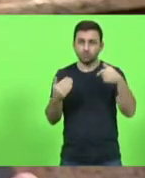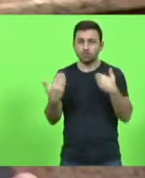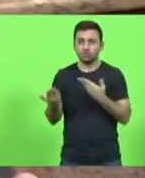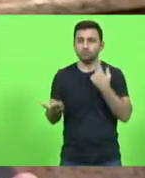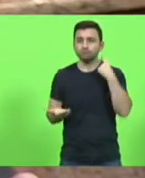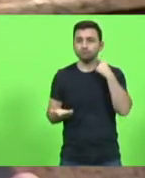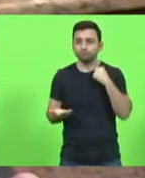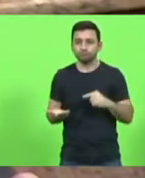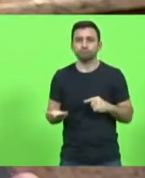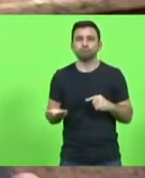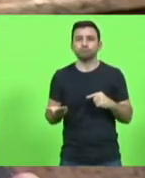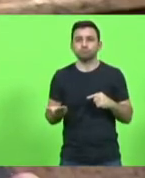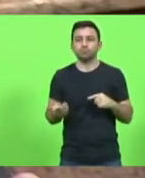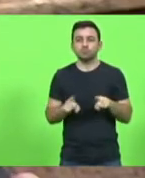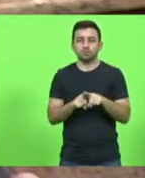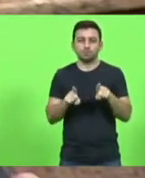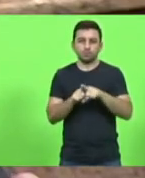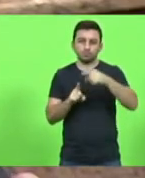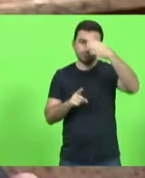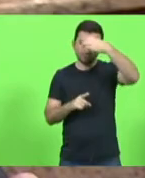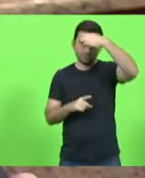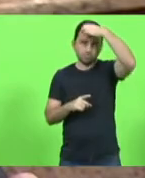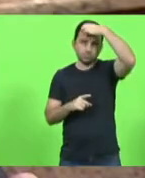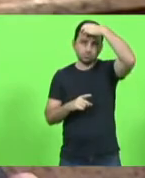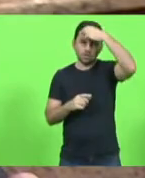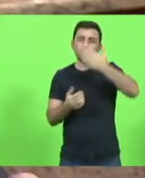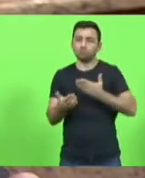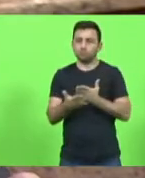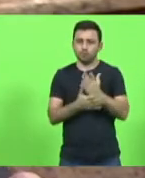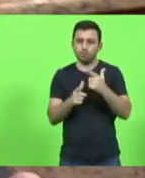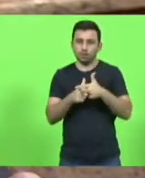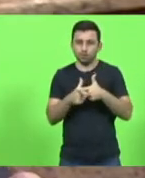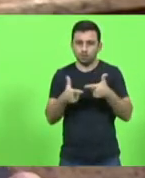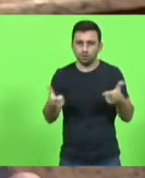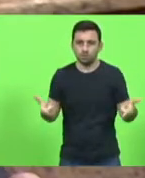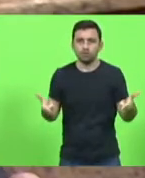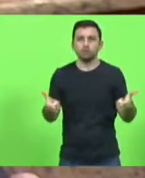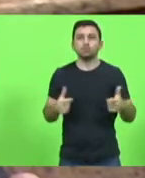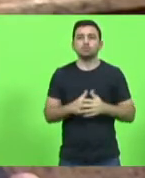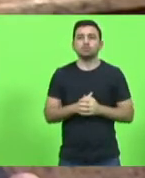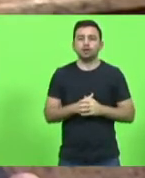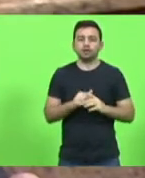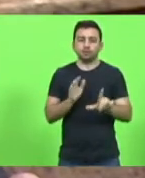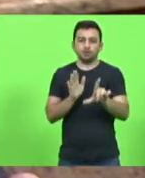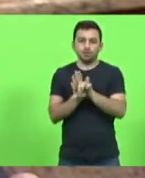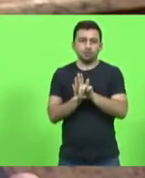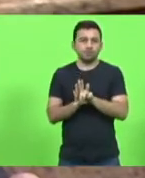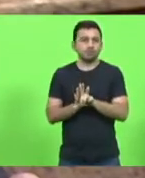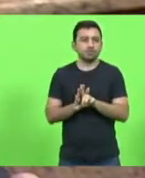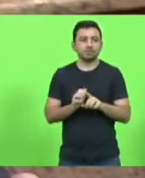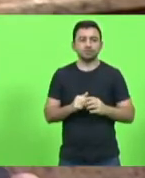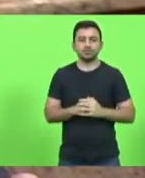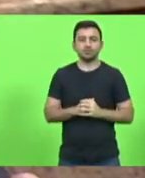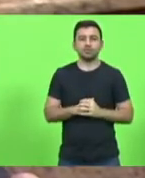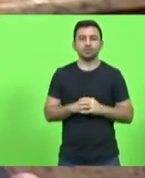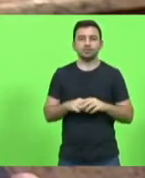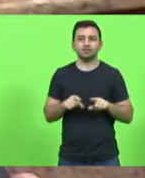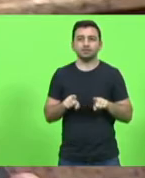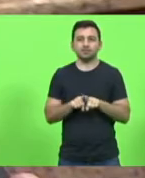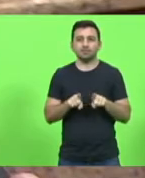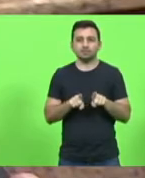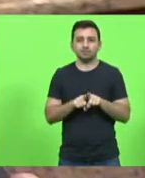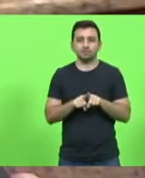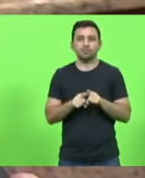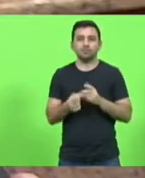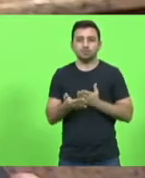e coronel Mousseline, foi aprovado por maioria, em turno único, o projeto de lei 19 de 2021. Foram aprovados,